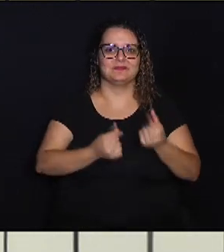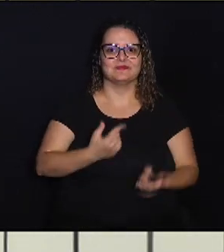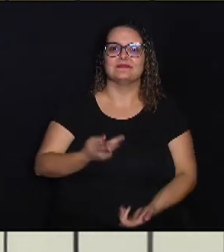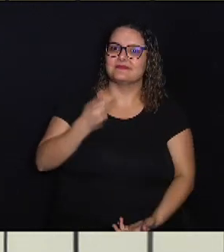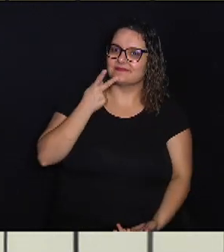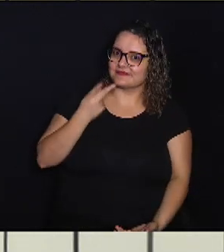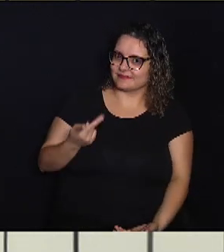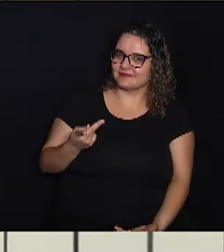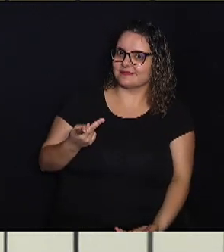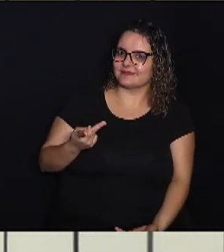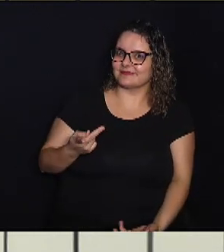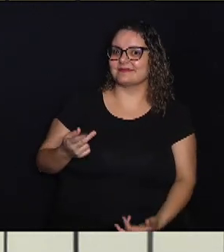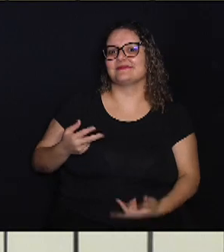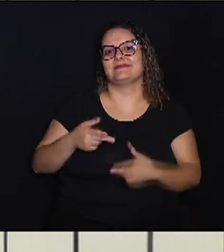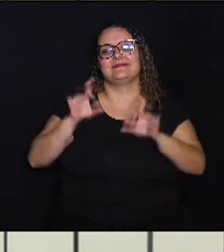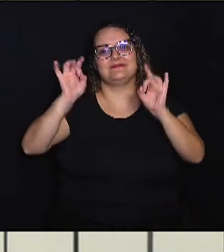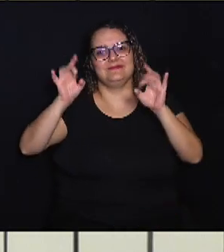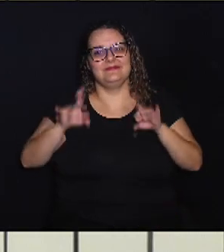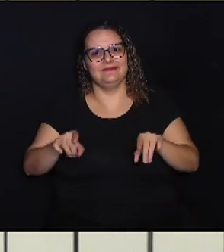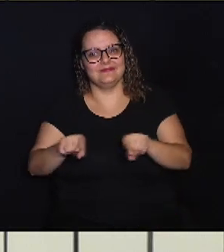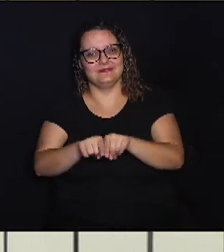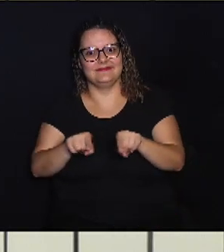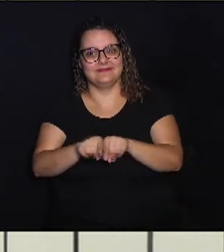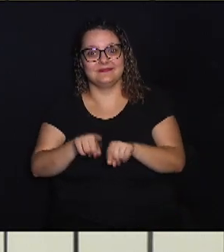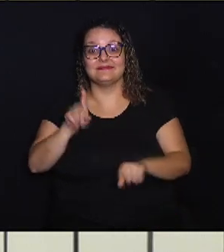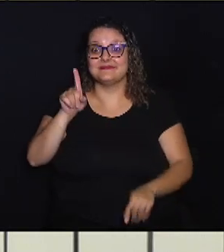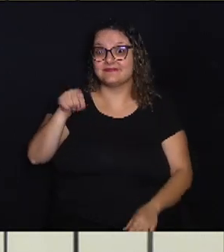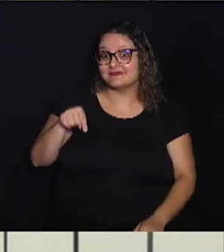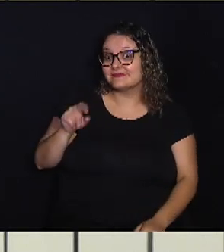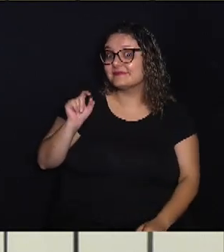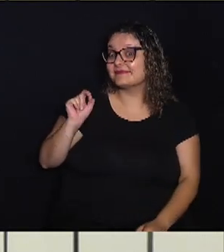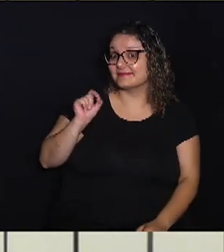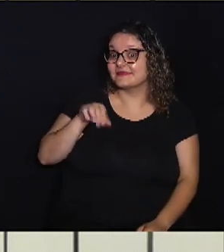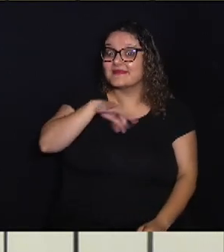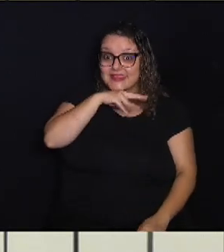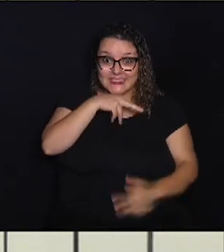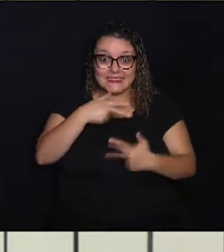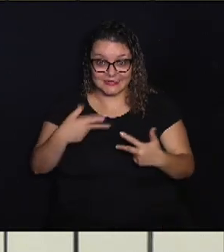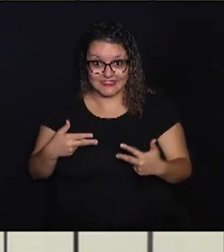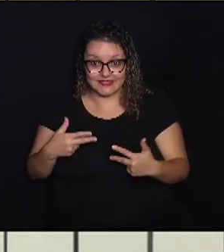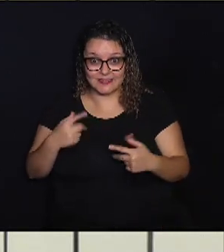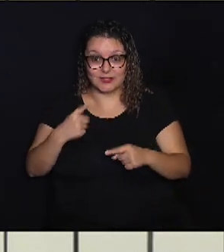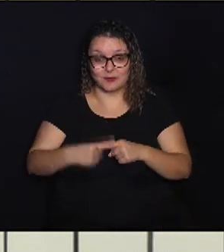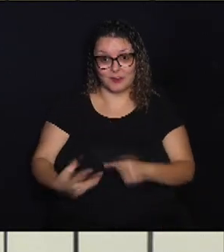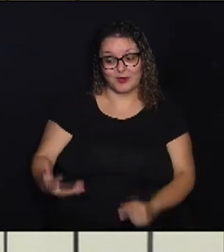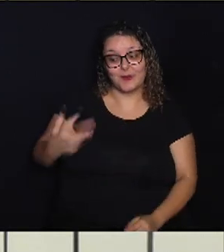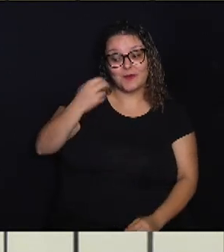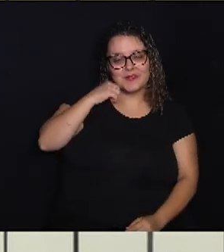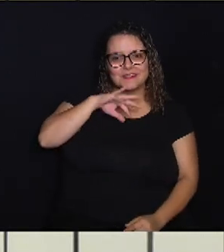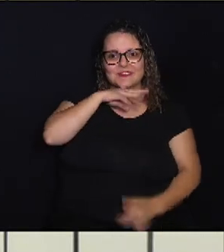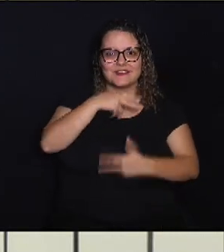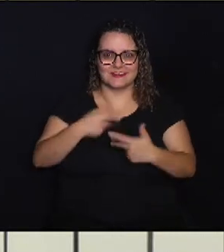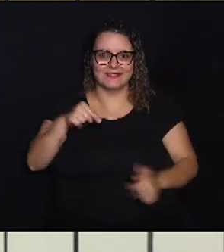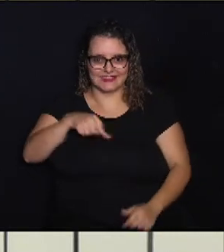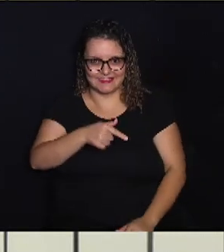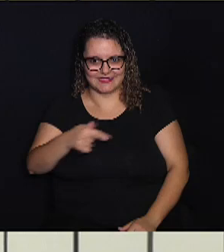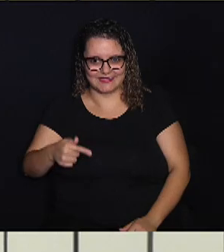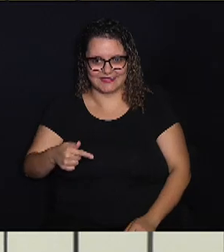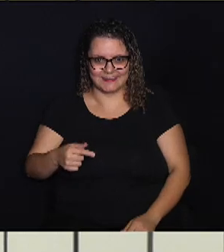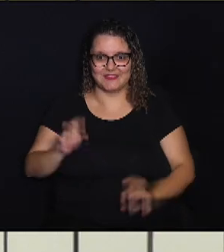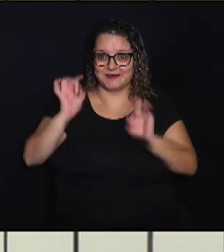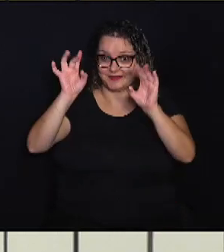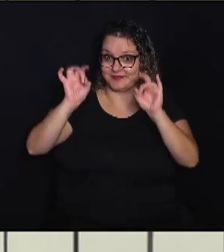falar sobre algo bem especial também, que é a questão dos bichinhos. Porque o Adote um Bichinho Desta Semana está super